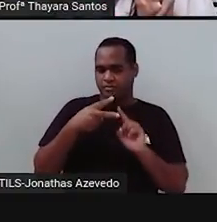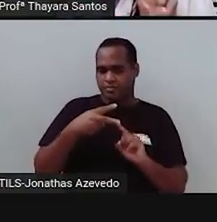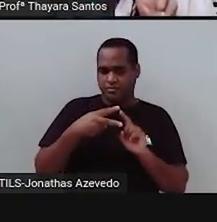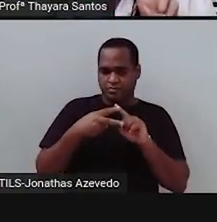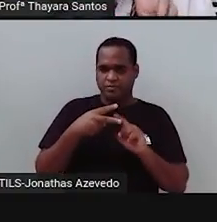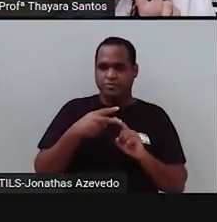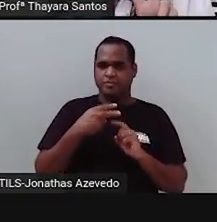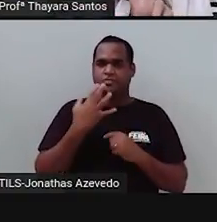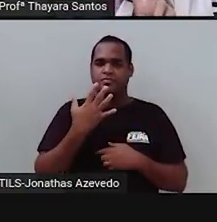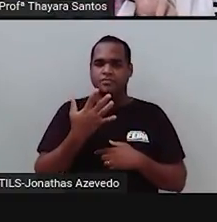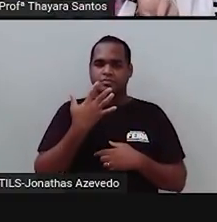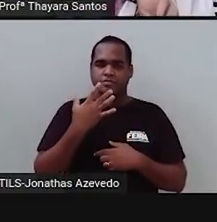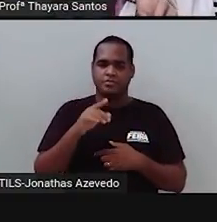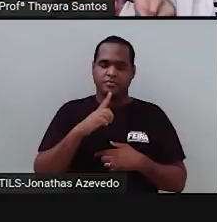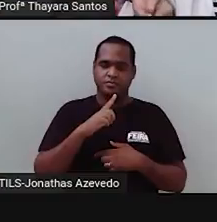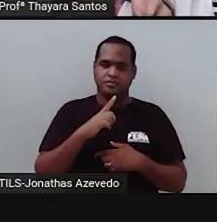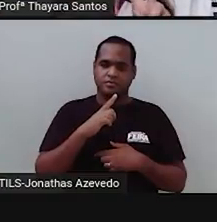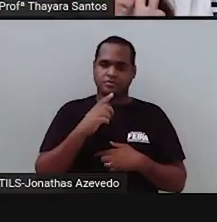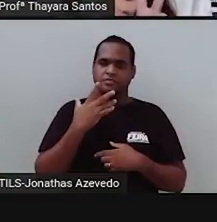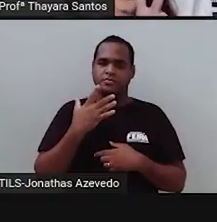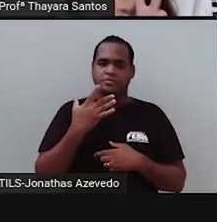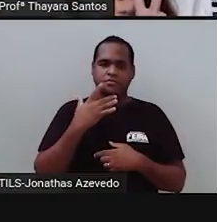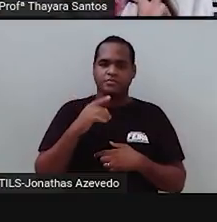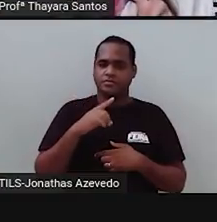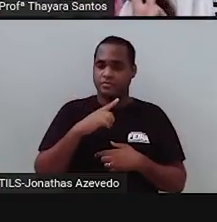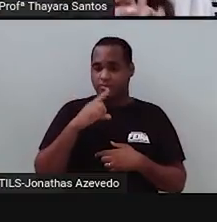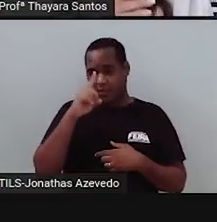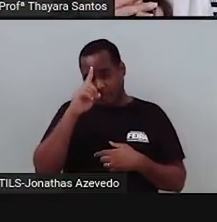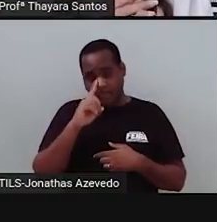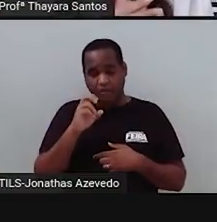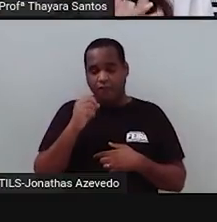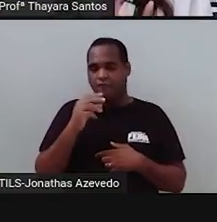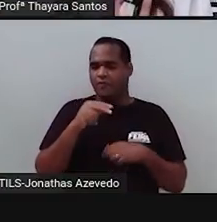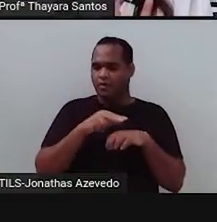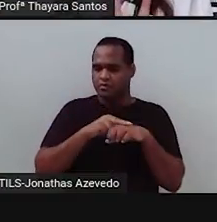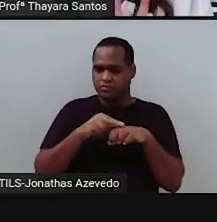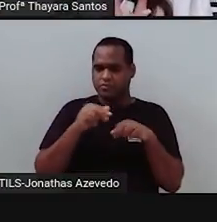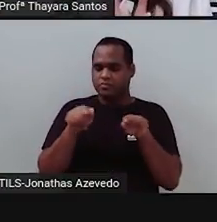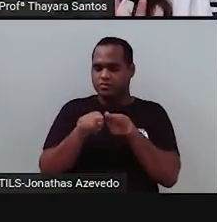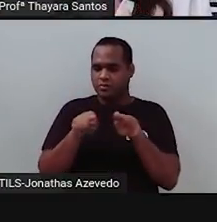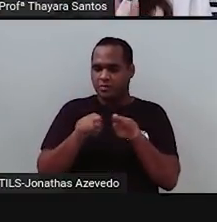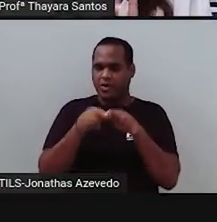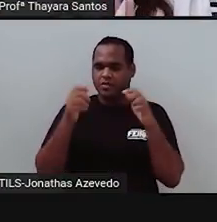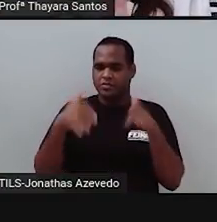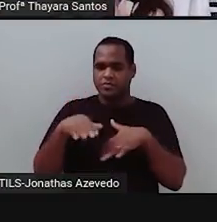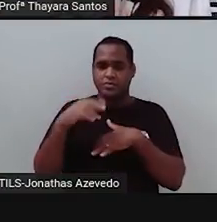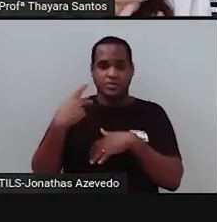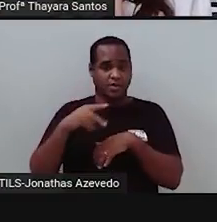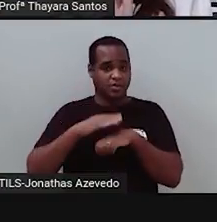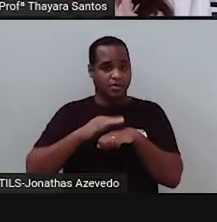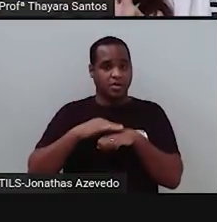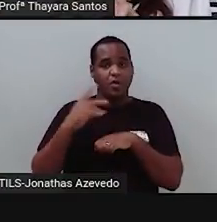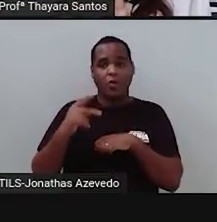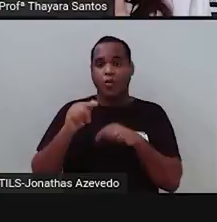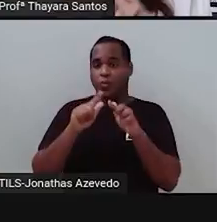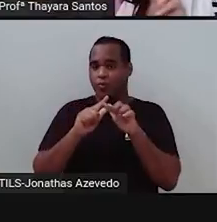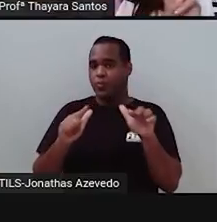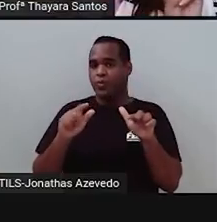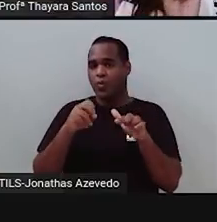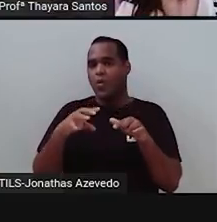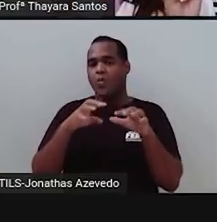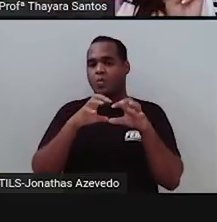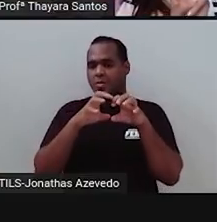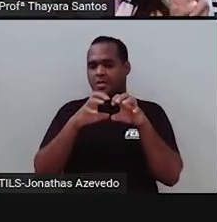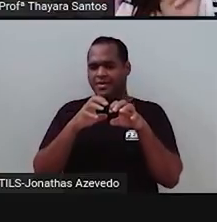A cor da semente, que é ou amarela ou verde. E também a textura dessa semente, que é ou lisa ou rugosa.